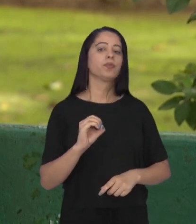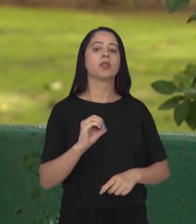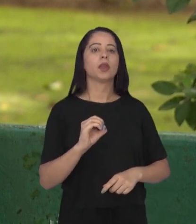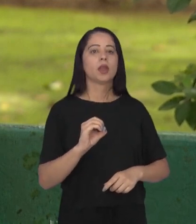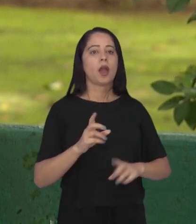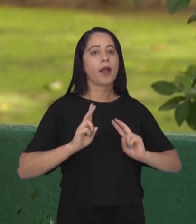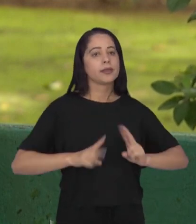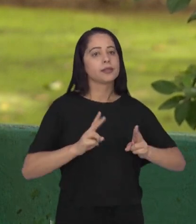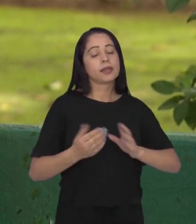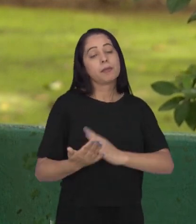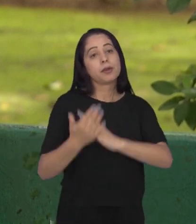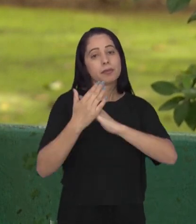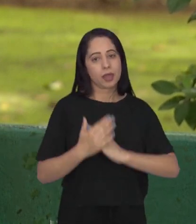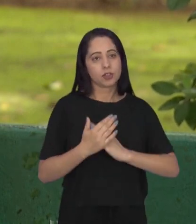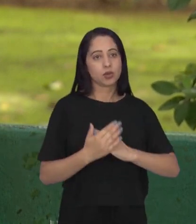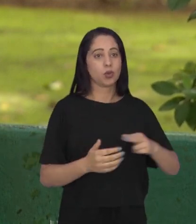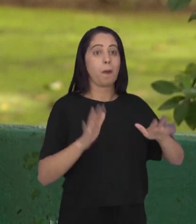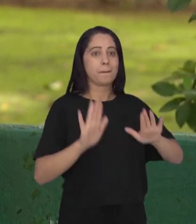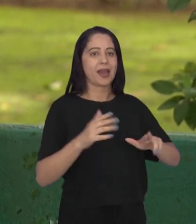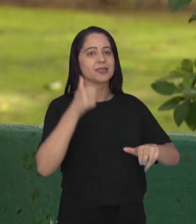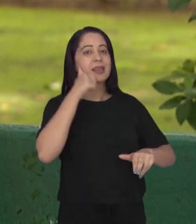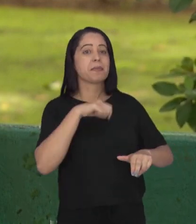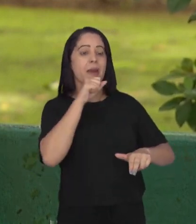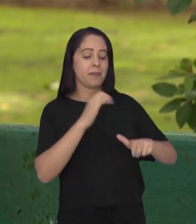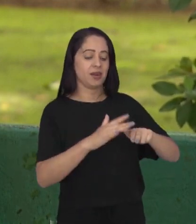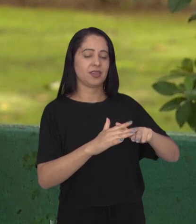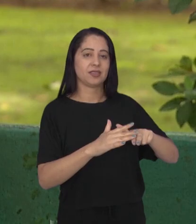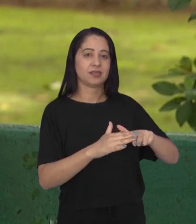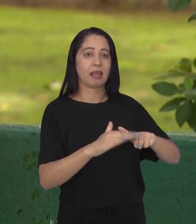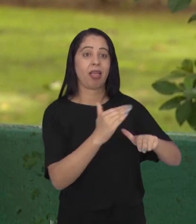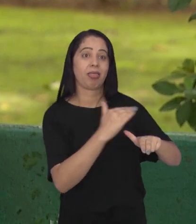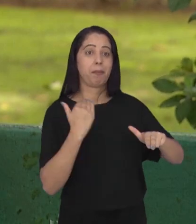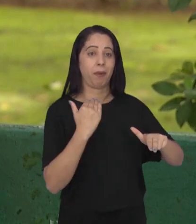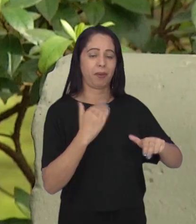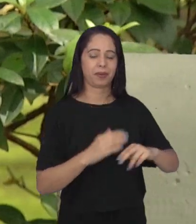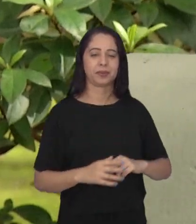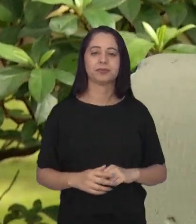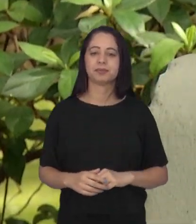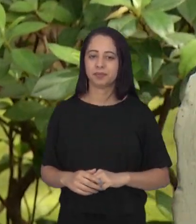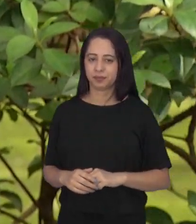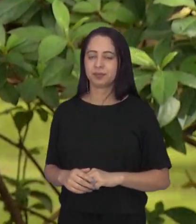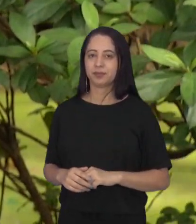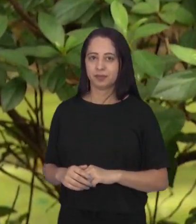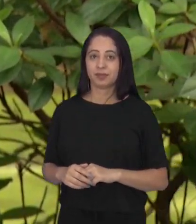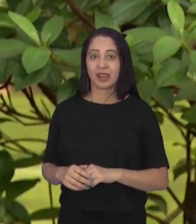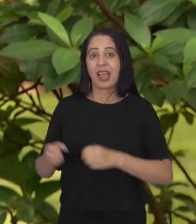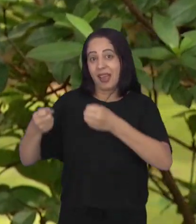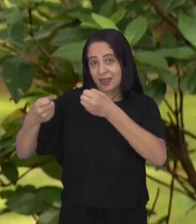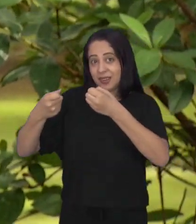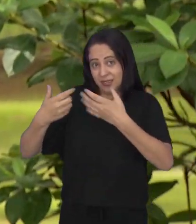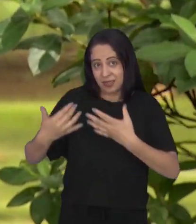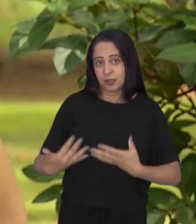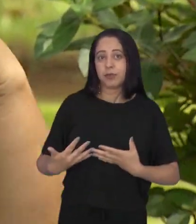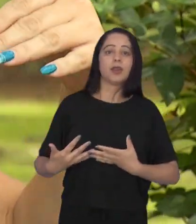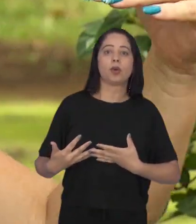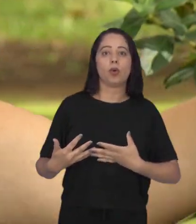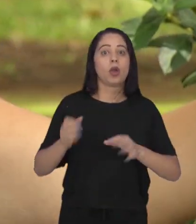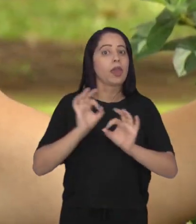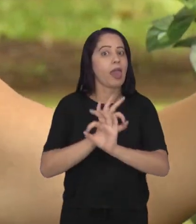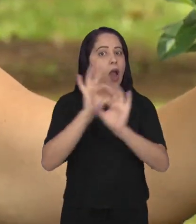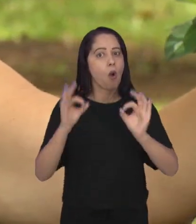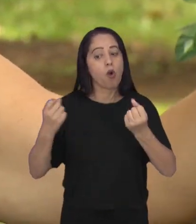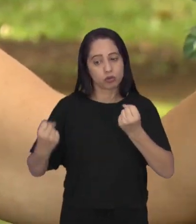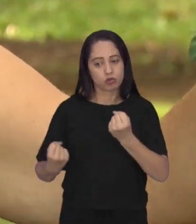comigo. E esteve do meu lado até o último dia da minha mãe, foi em 4 de janeiro. A microempreendedora falou sobre os